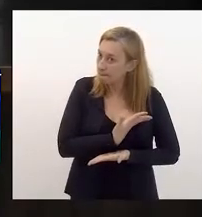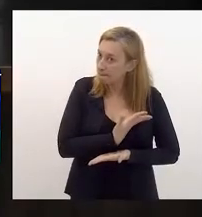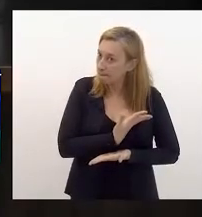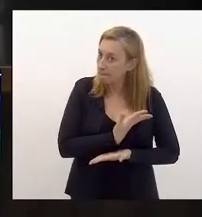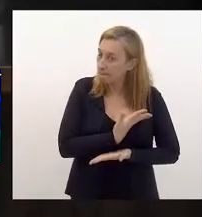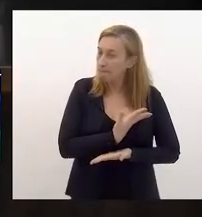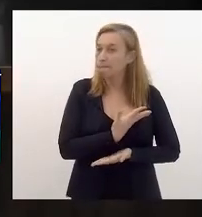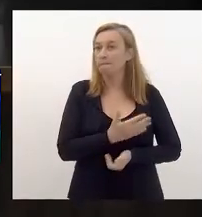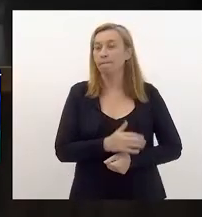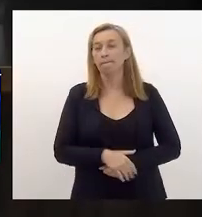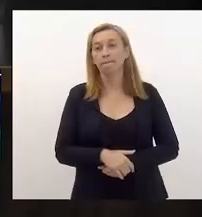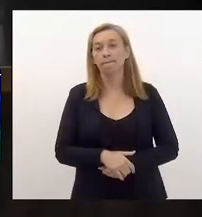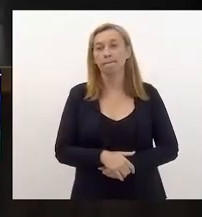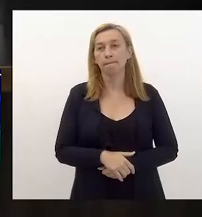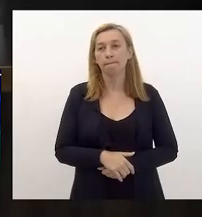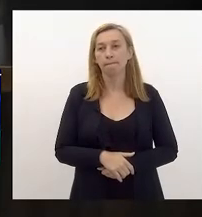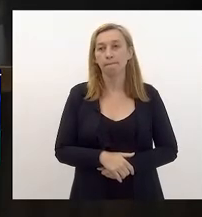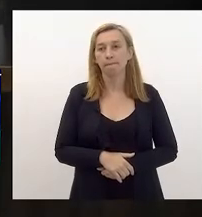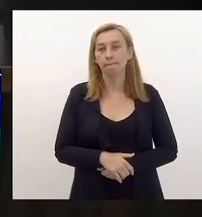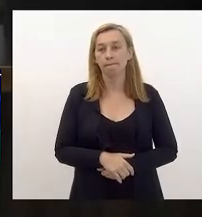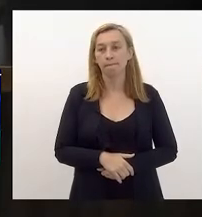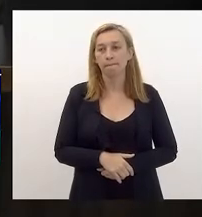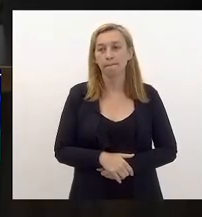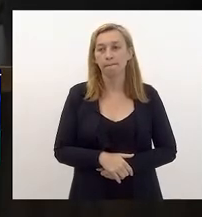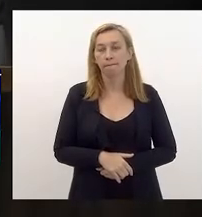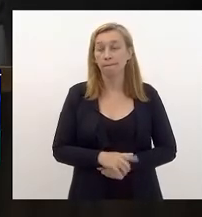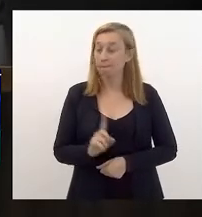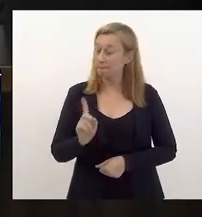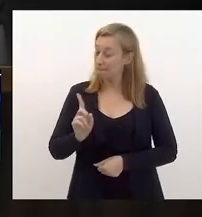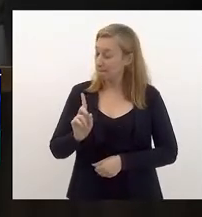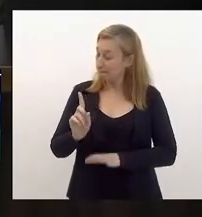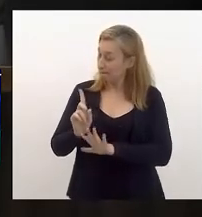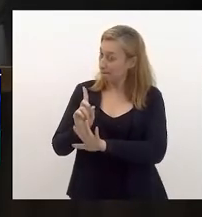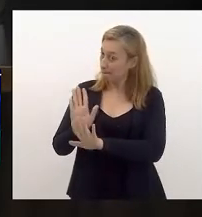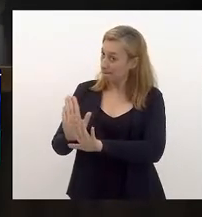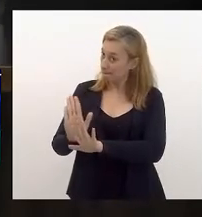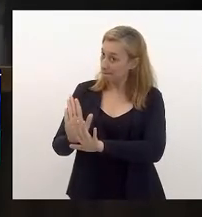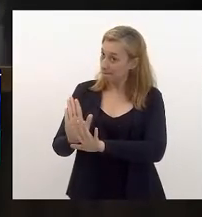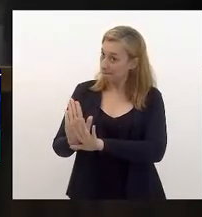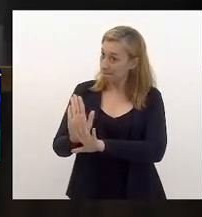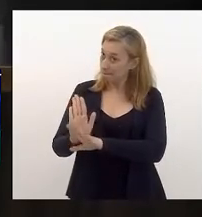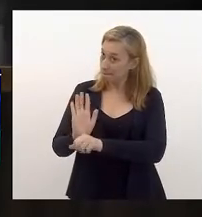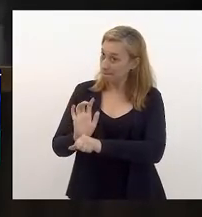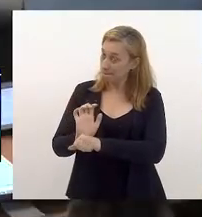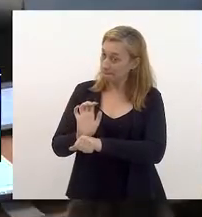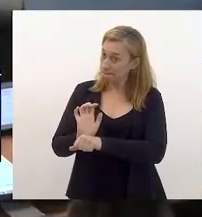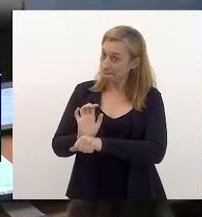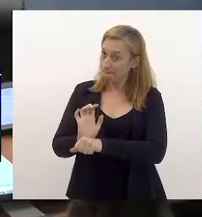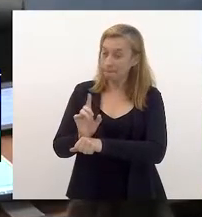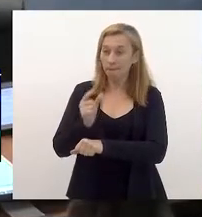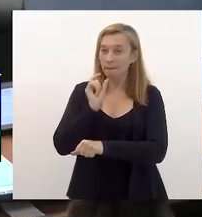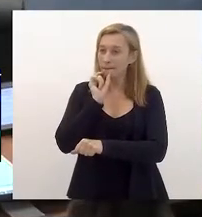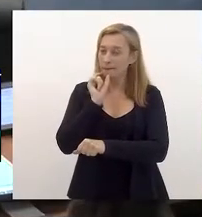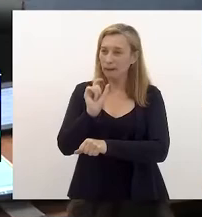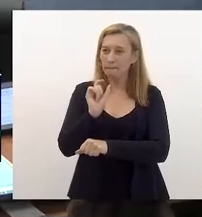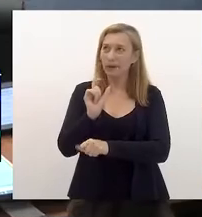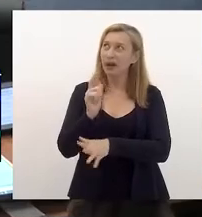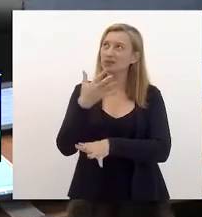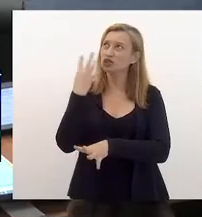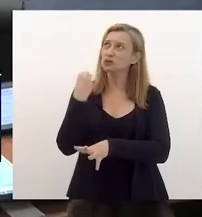goleador, o nosso... craque. Não, peraí. Algoz. Algoz. A palavra não veio ainda.